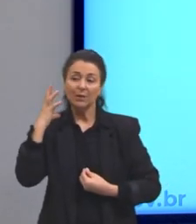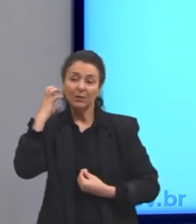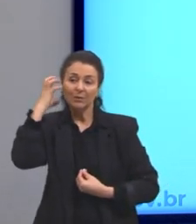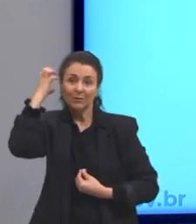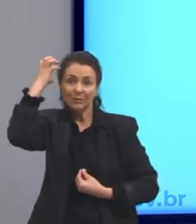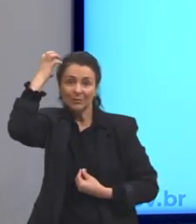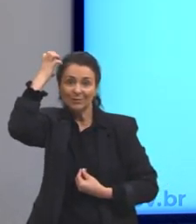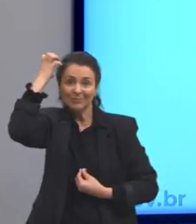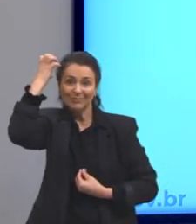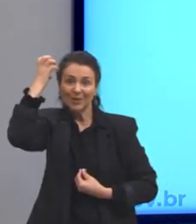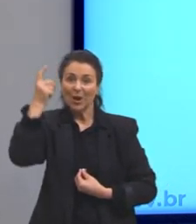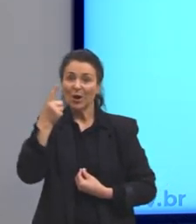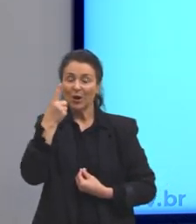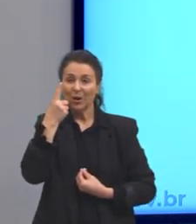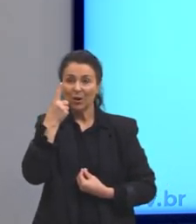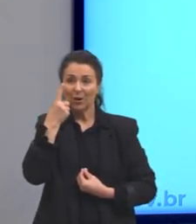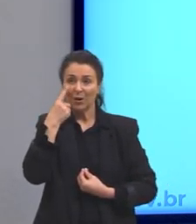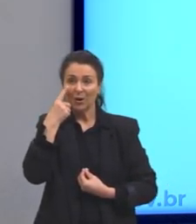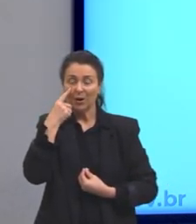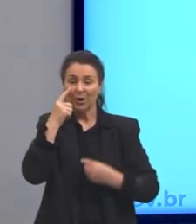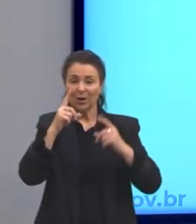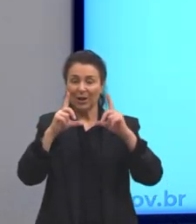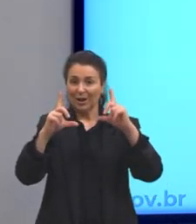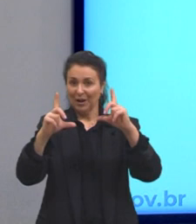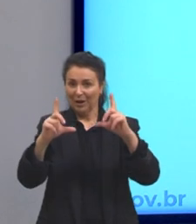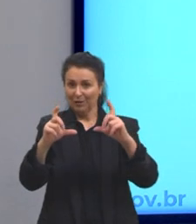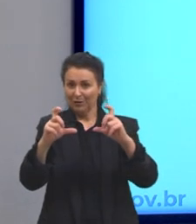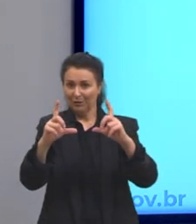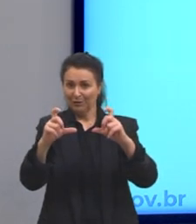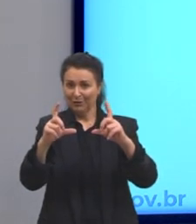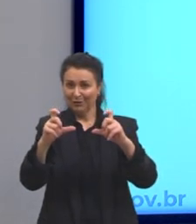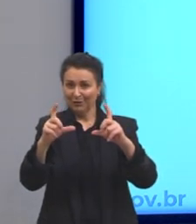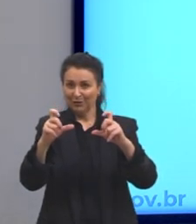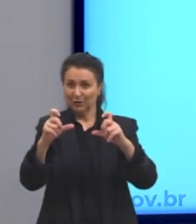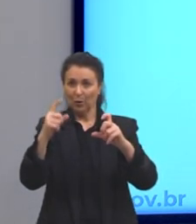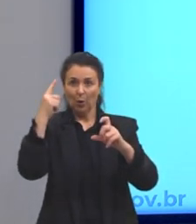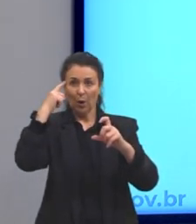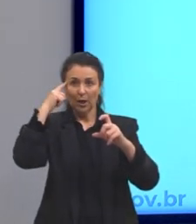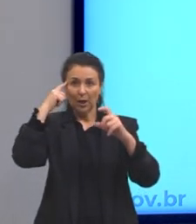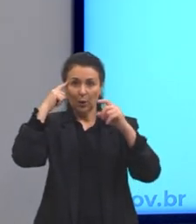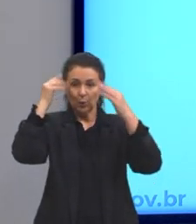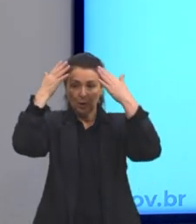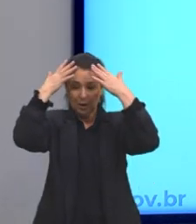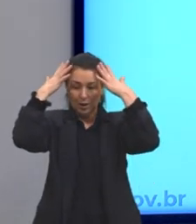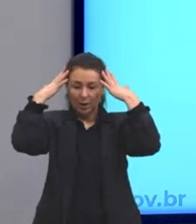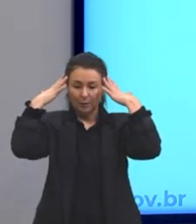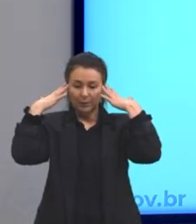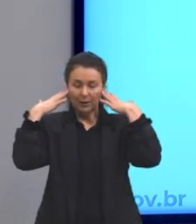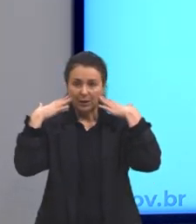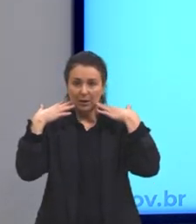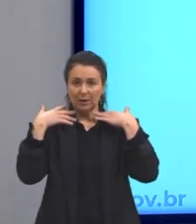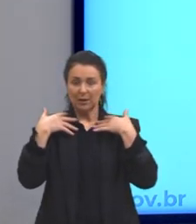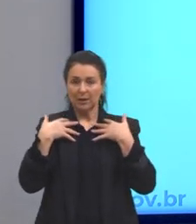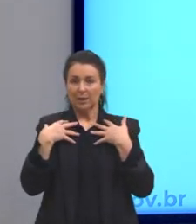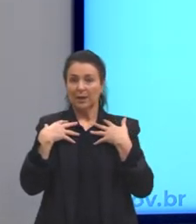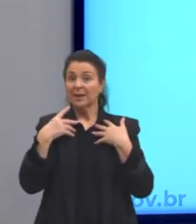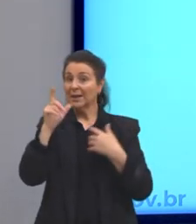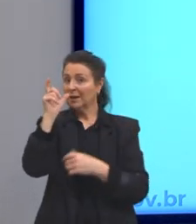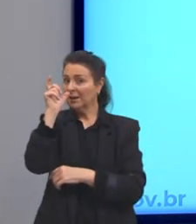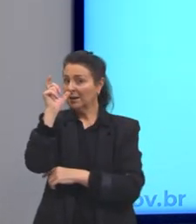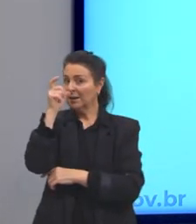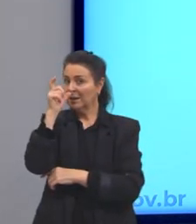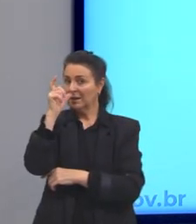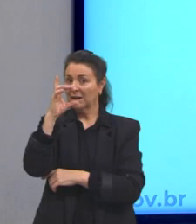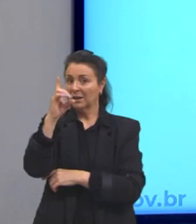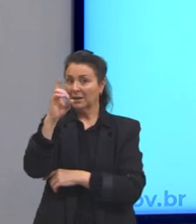destaquei aqui. Temos a foto desse rapaz muito bonito, com esse corte de cabelo elegante. Que é o René Descartes.